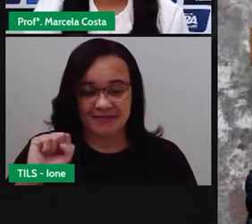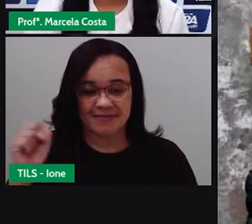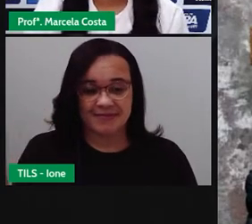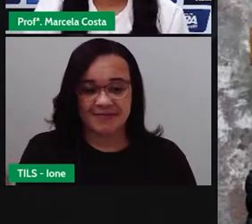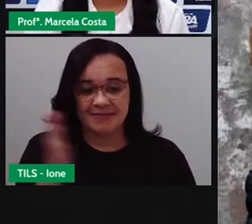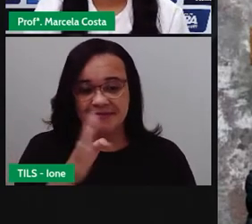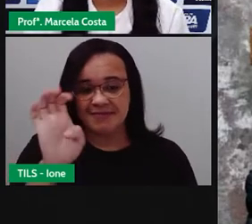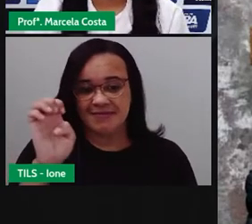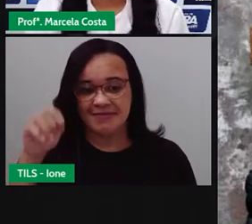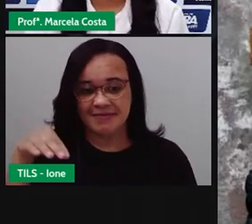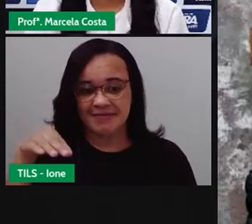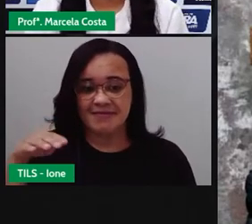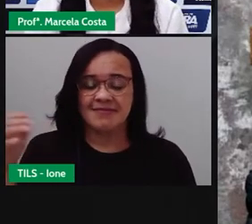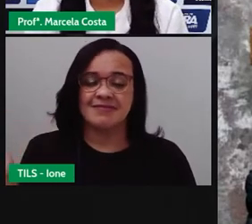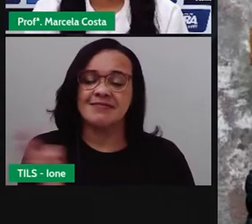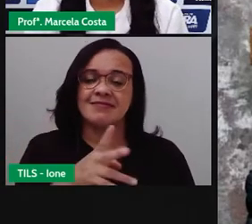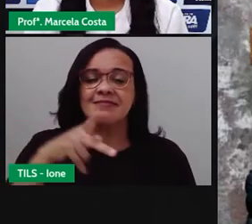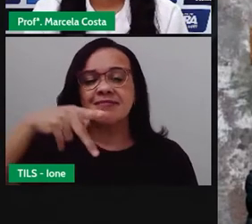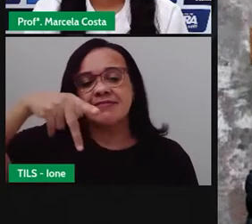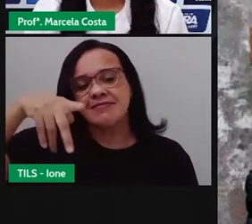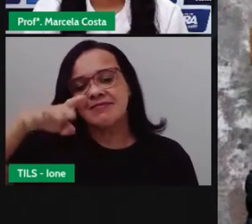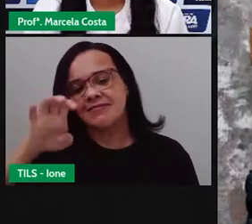Feira de Suzana em Pedaço.